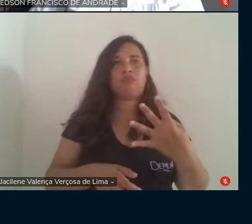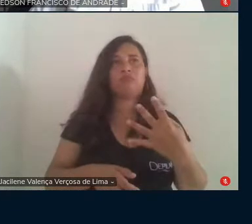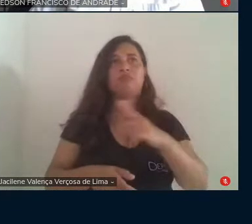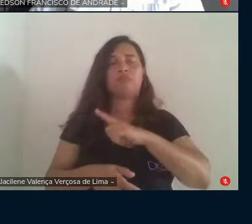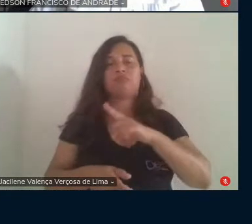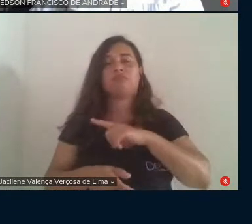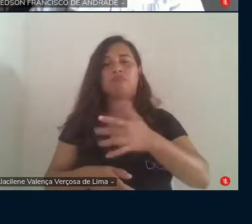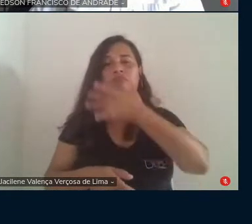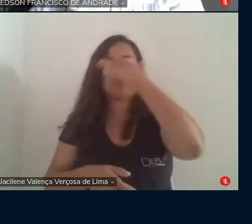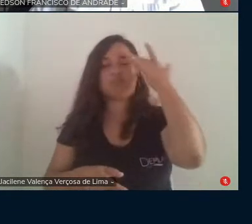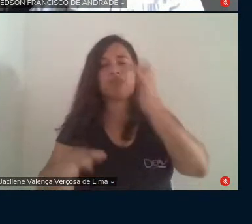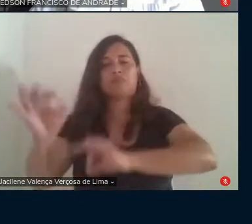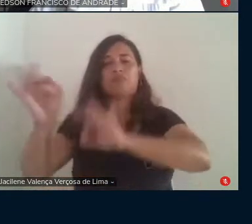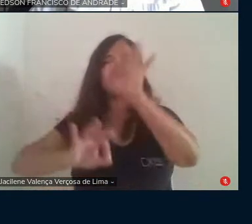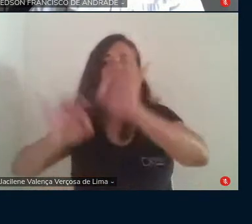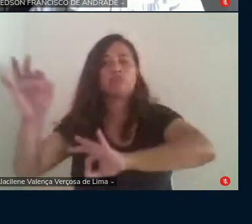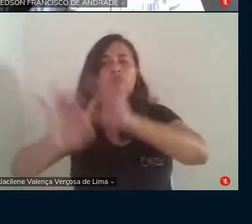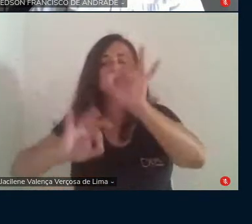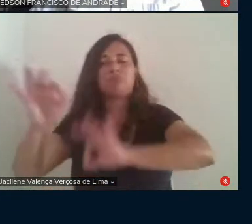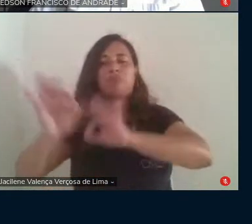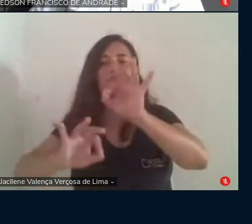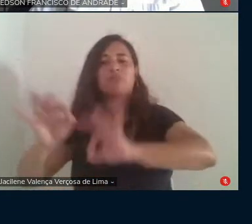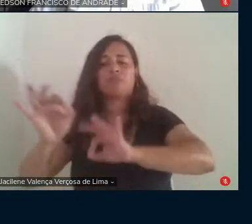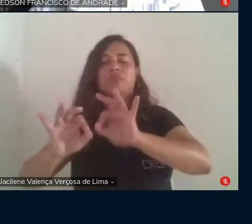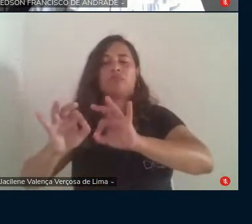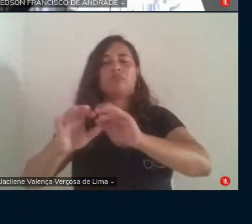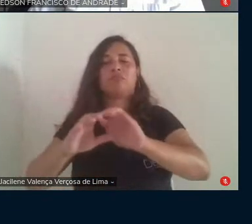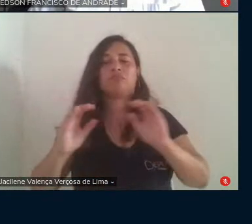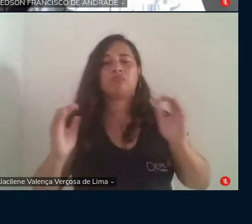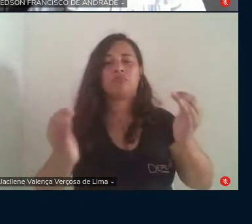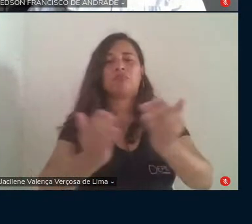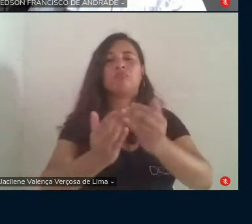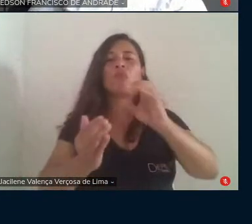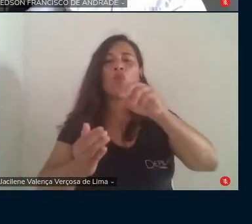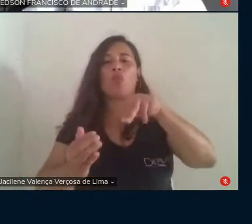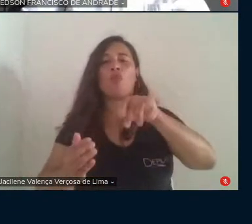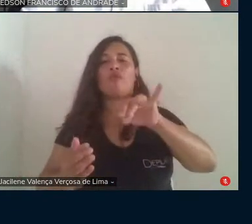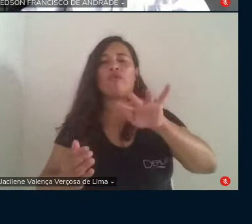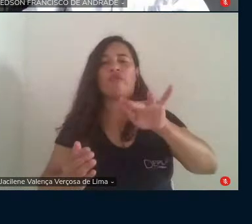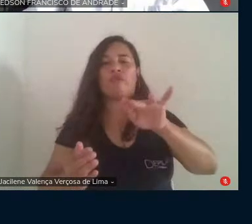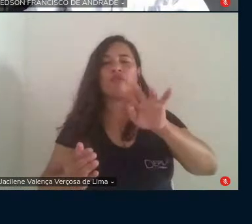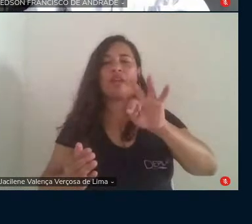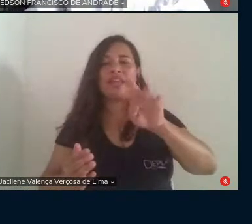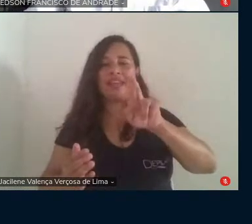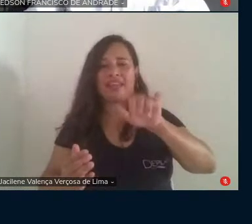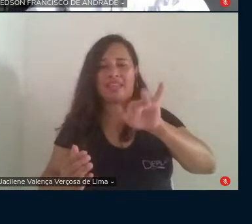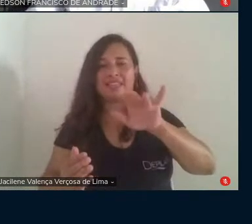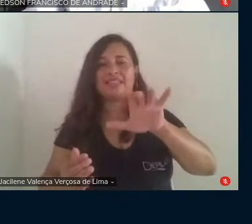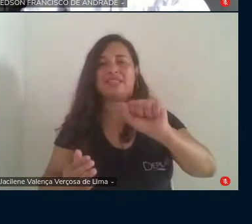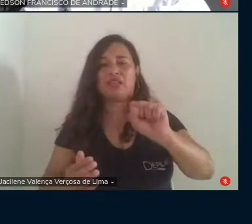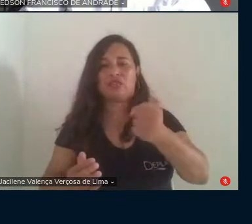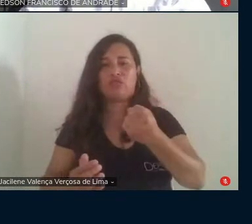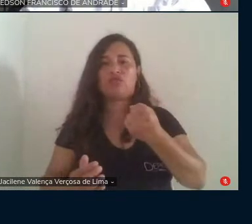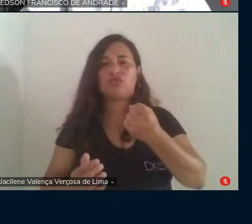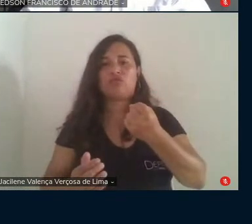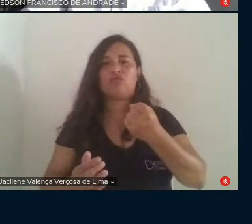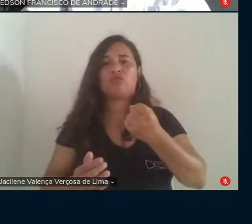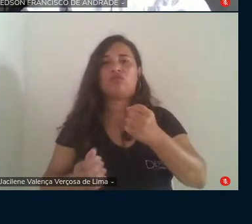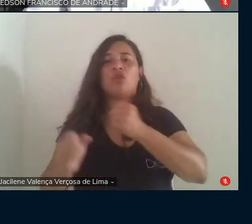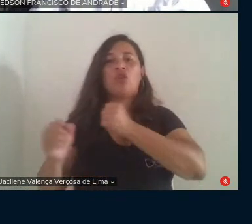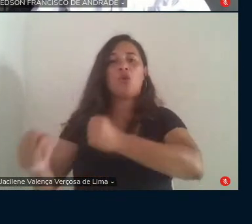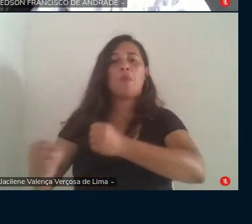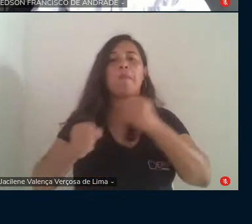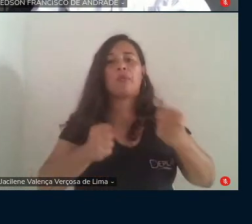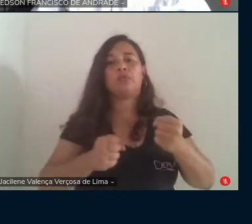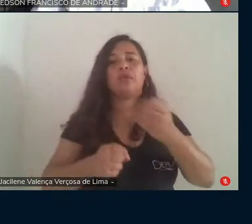organizando as conferências e o poder público financiando essas conferências. Então, esse processo,